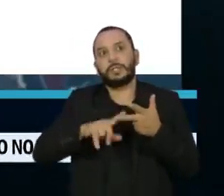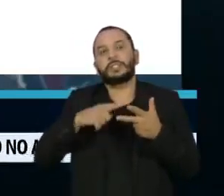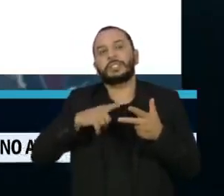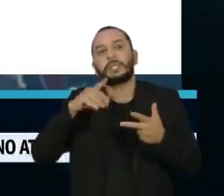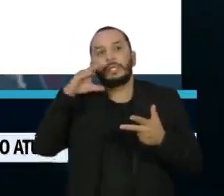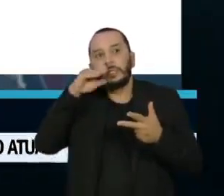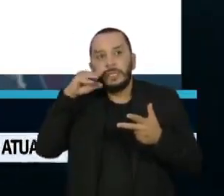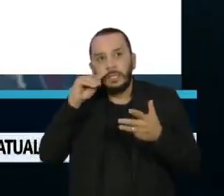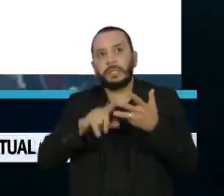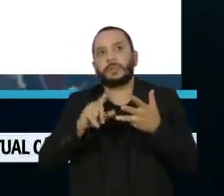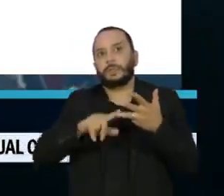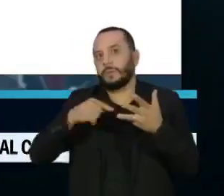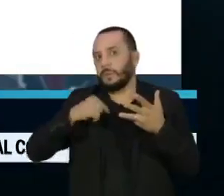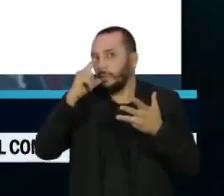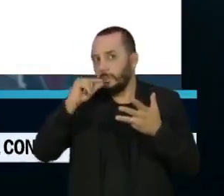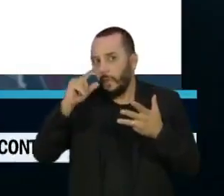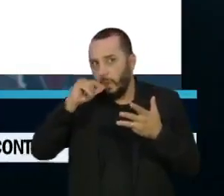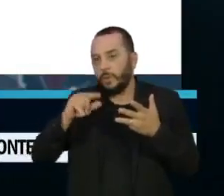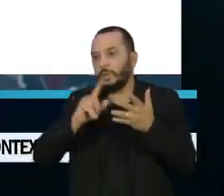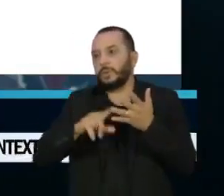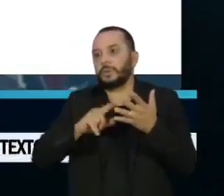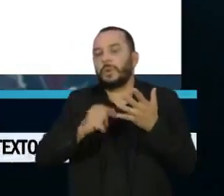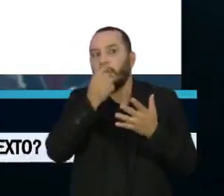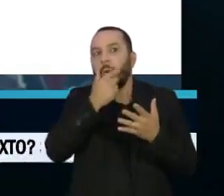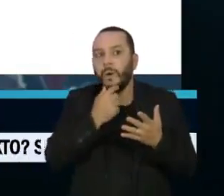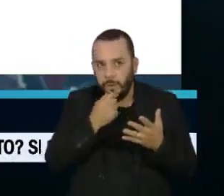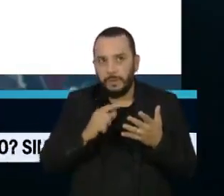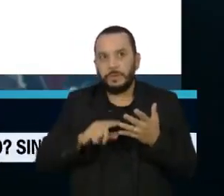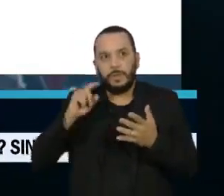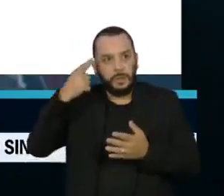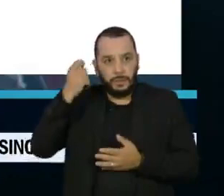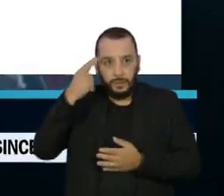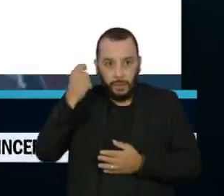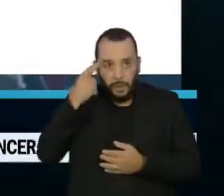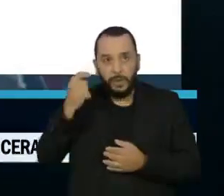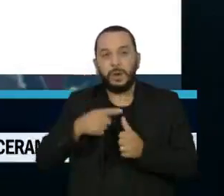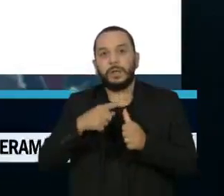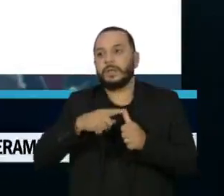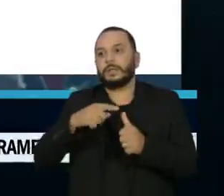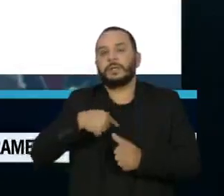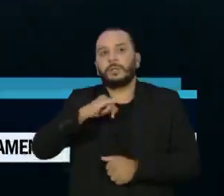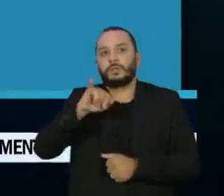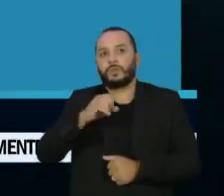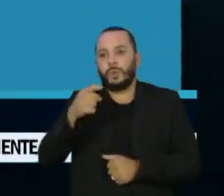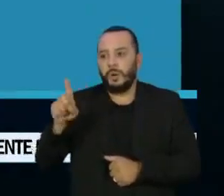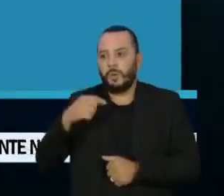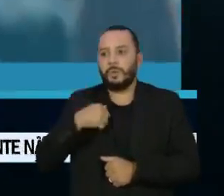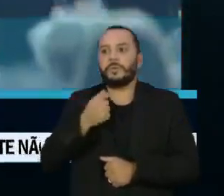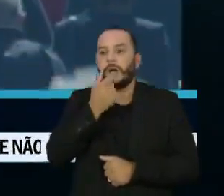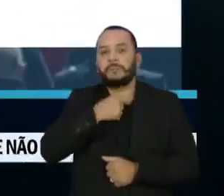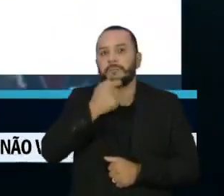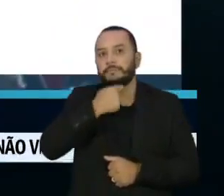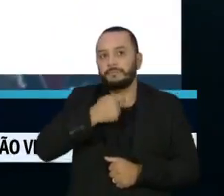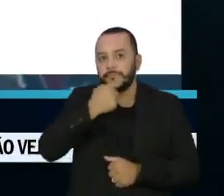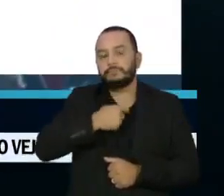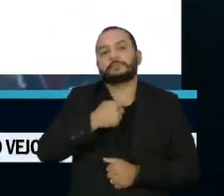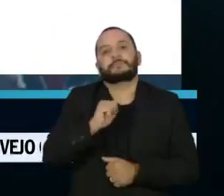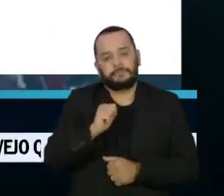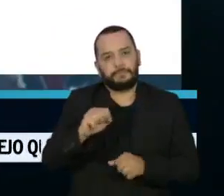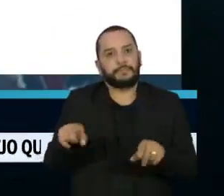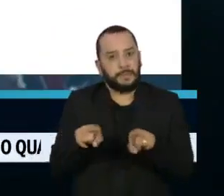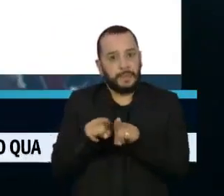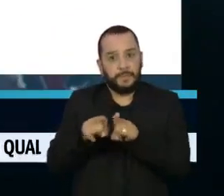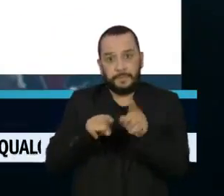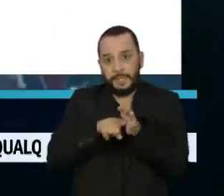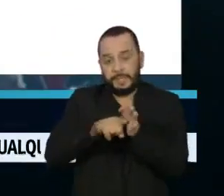Na sequência, aparecem Guilherme Boulos, João Dória, João Amoedo e Luiz Henrique Mandetta. Para a pesquisa, foram realizadas mil